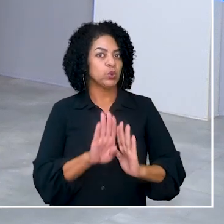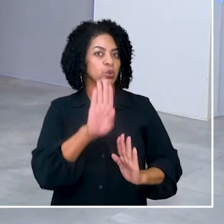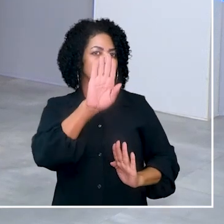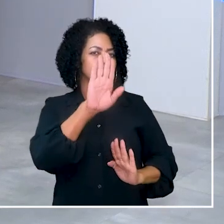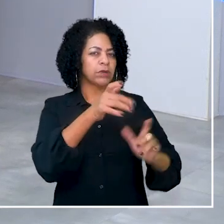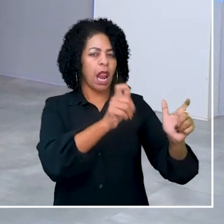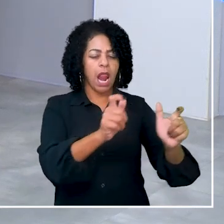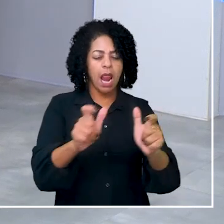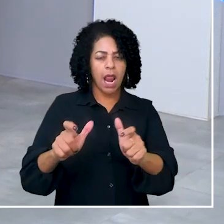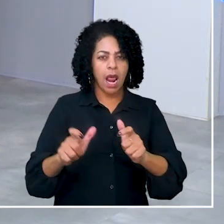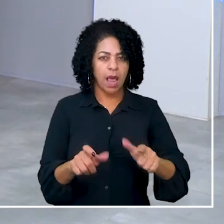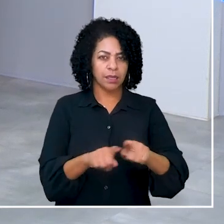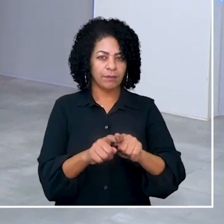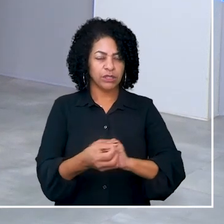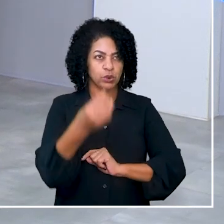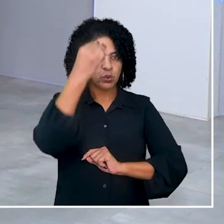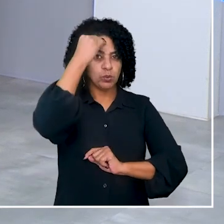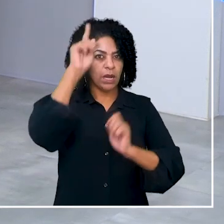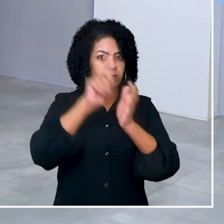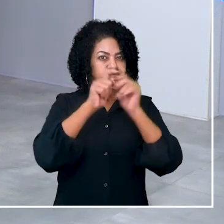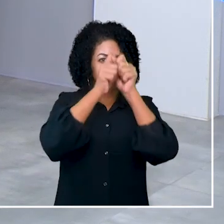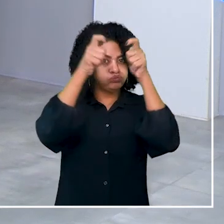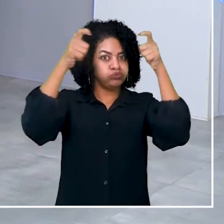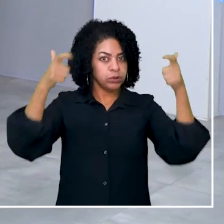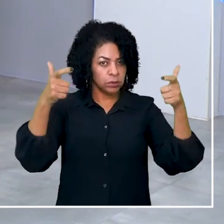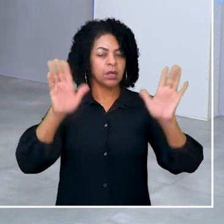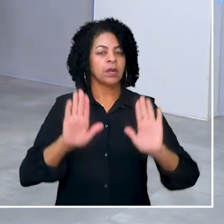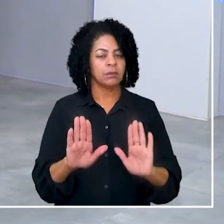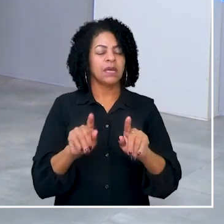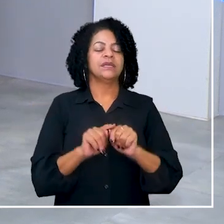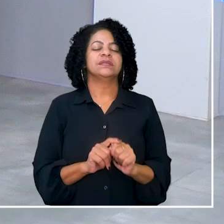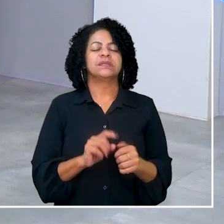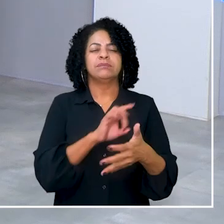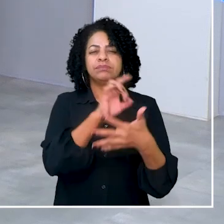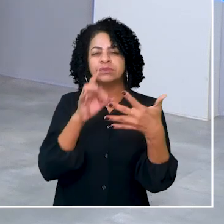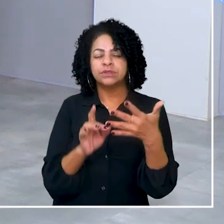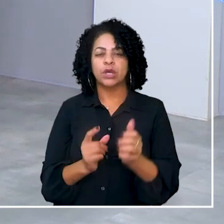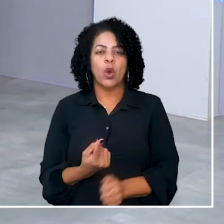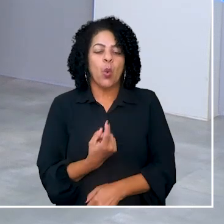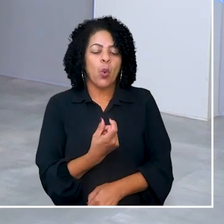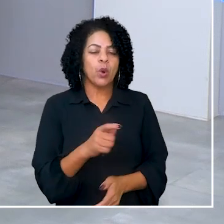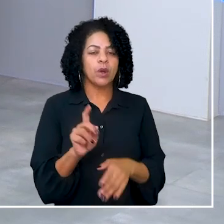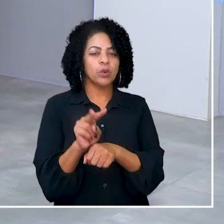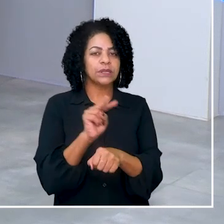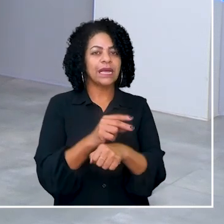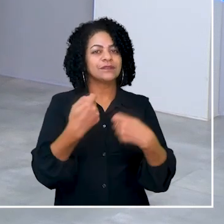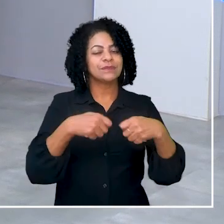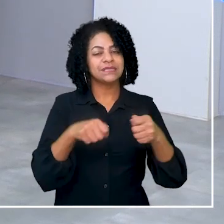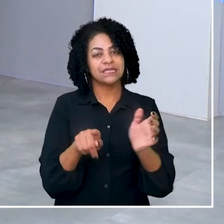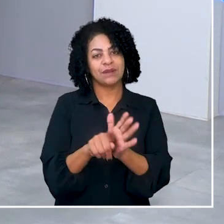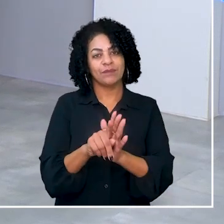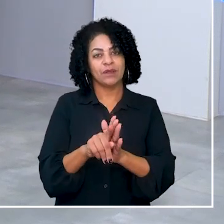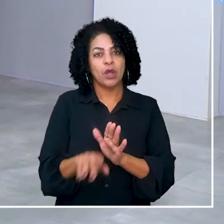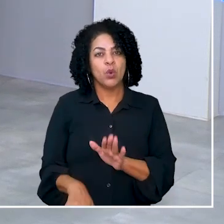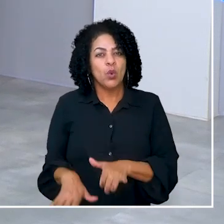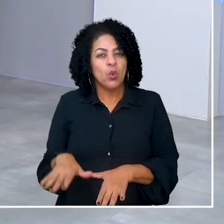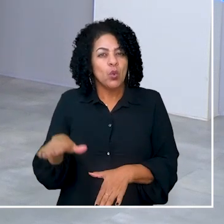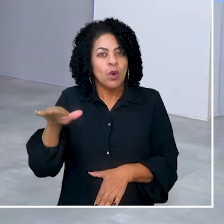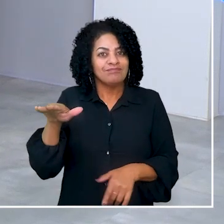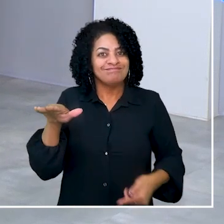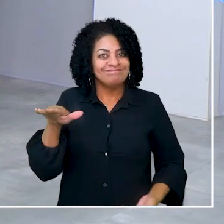avançadas em determinadas áreas ou ter uma memória aguçada. Cada pessoa no espectro é única e precisa de cuidados